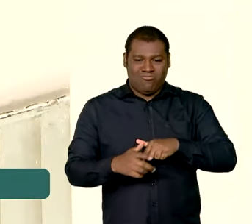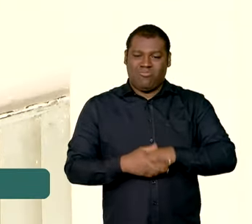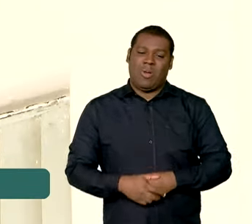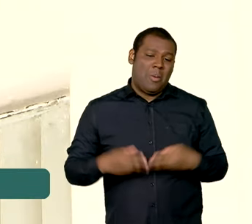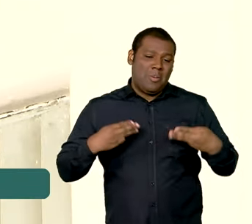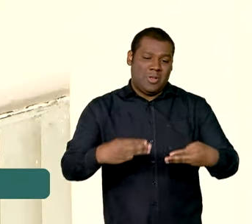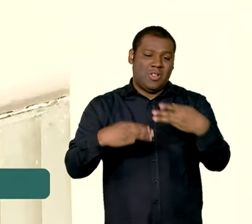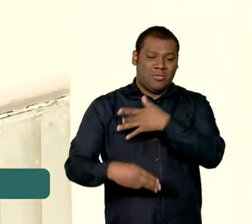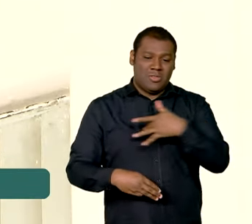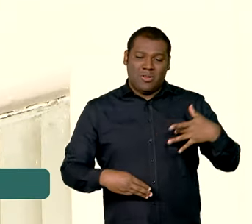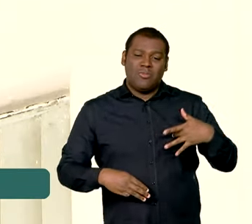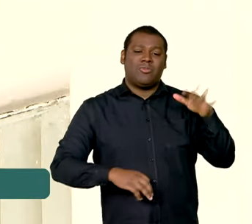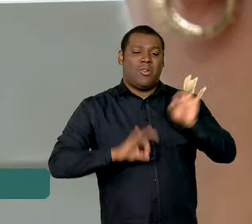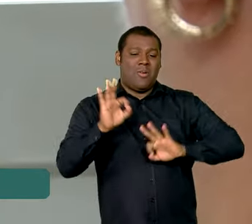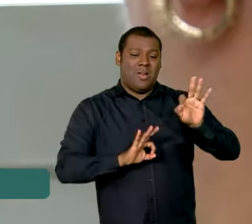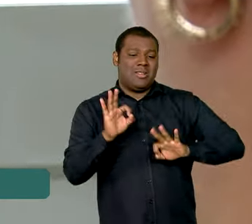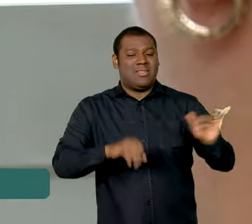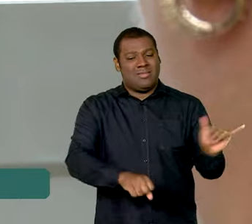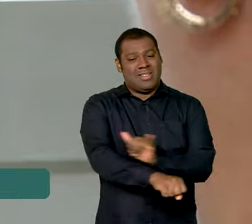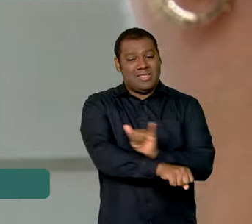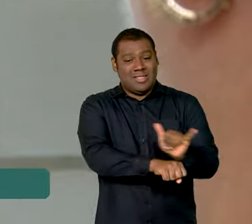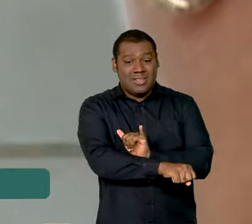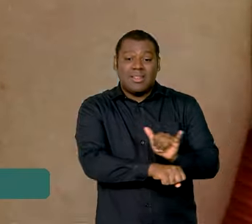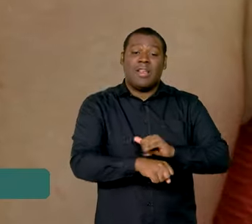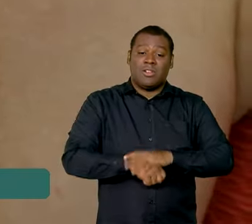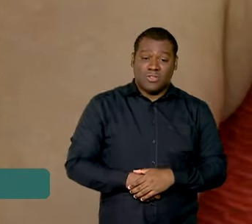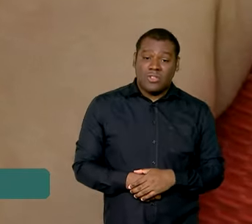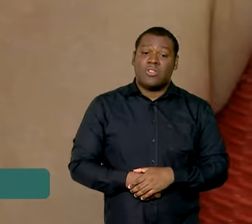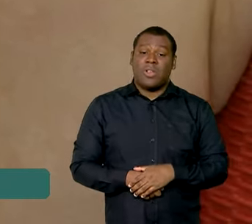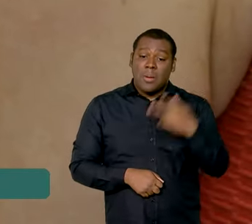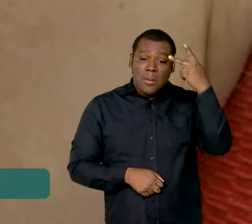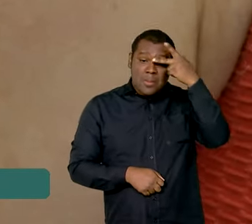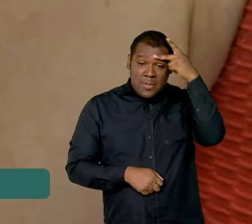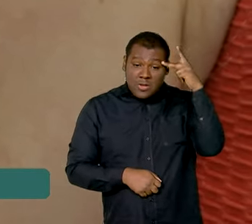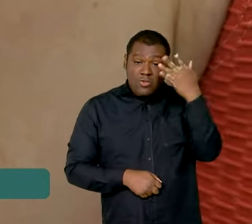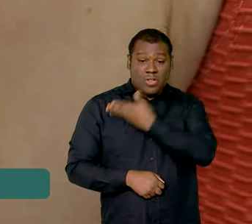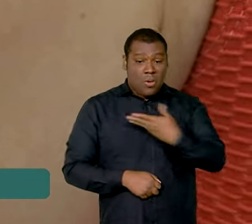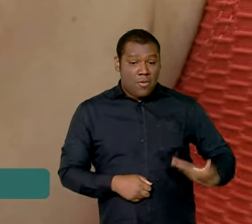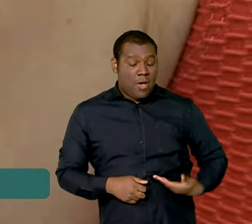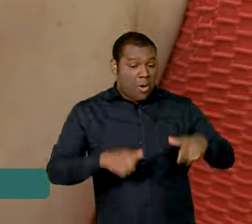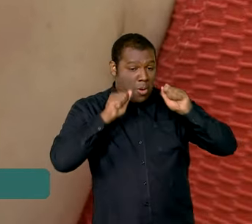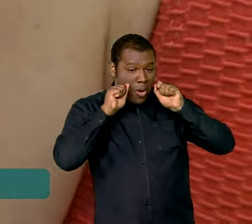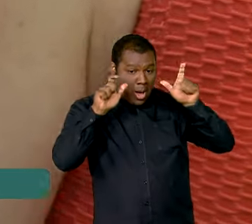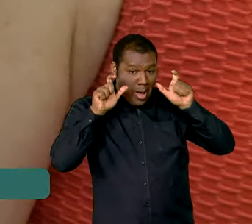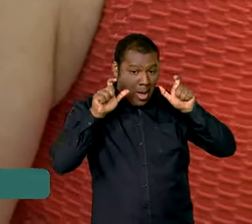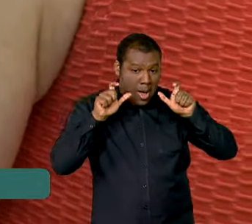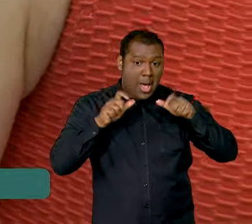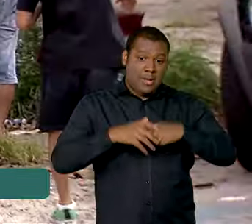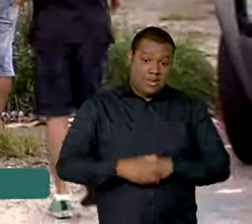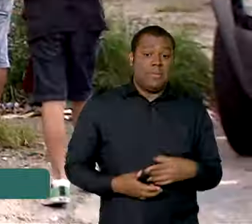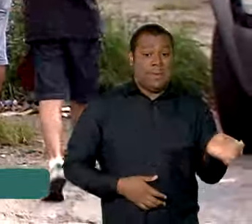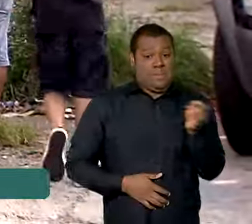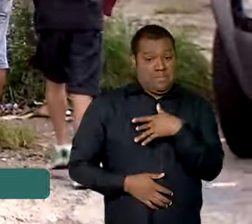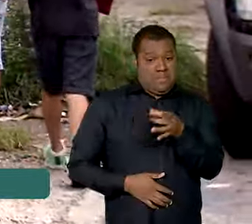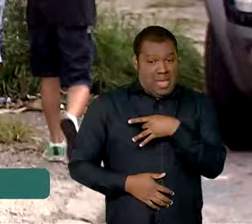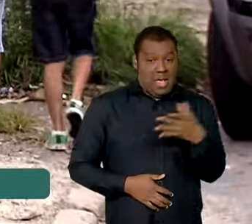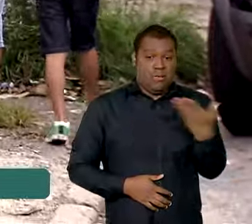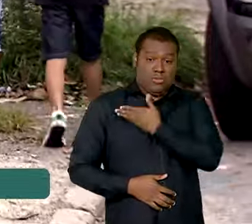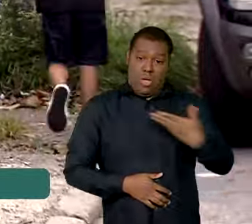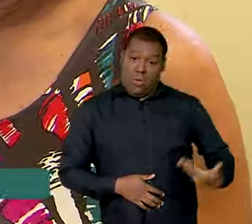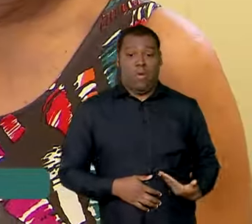Saúde. E o problema acendeu o alerta das autoridades para o risco de retorno de doenças já